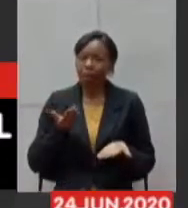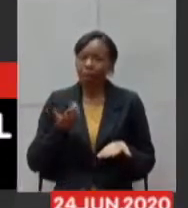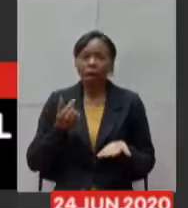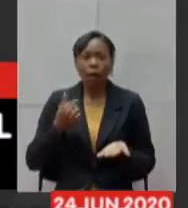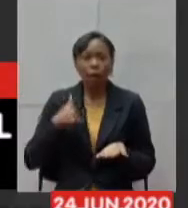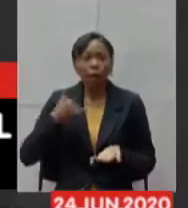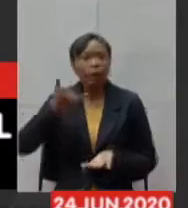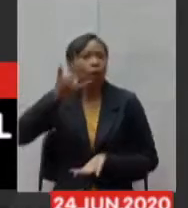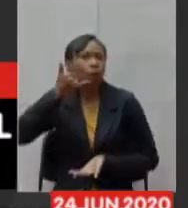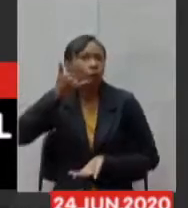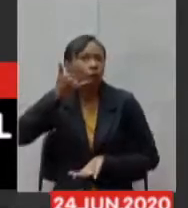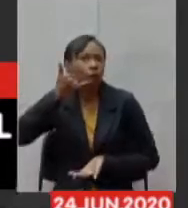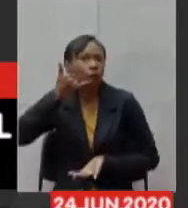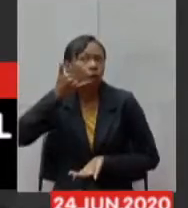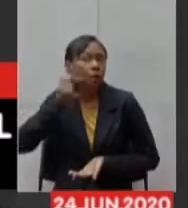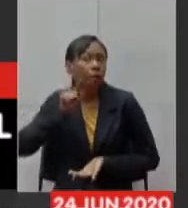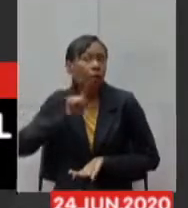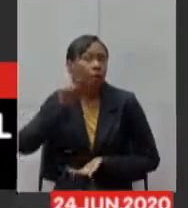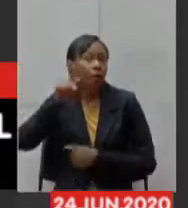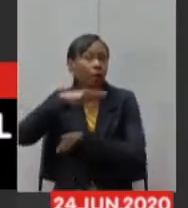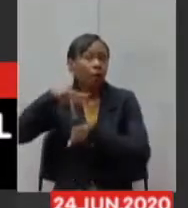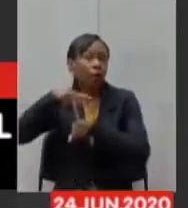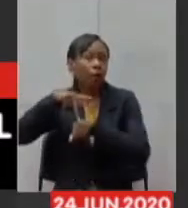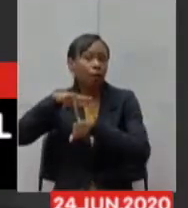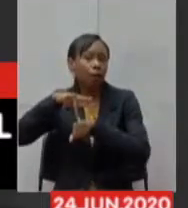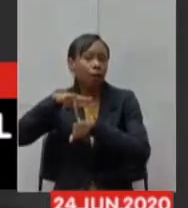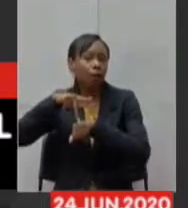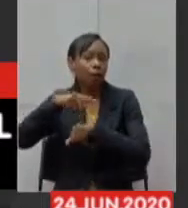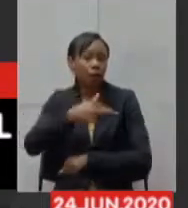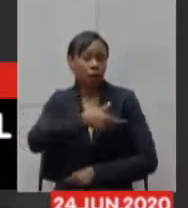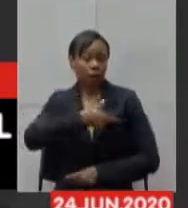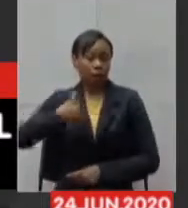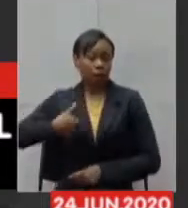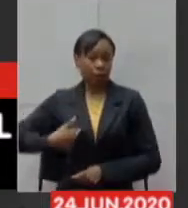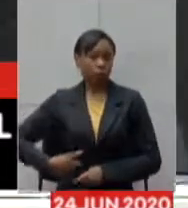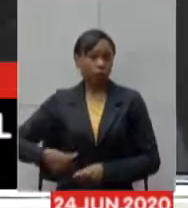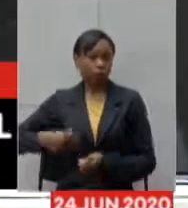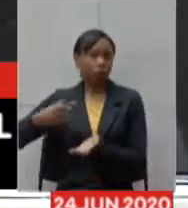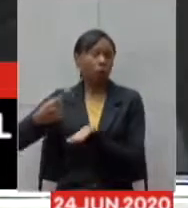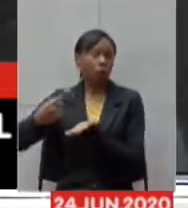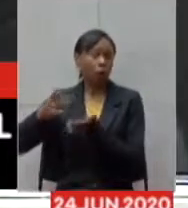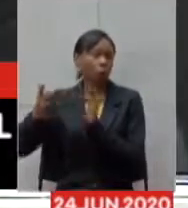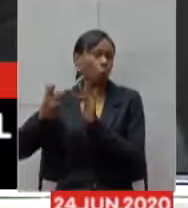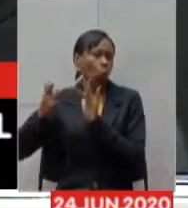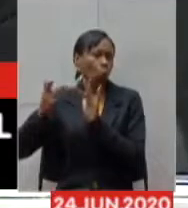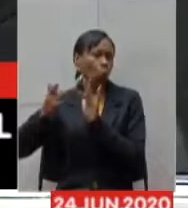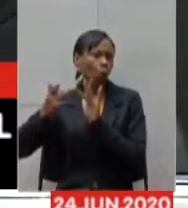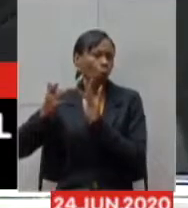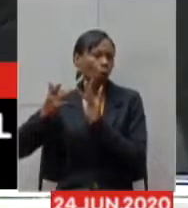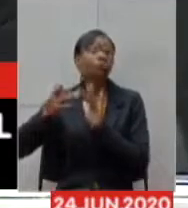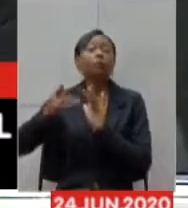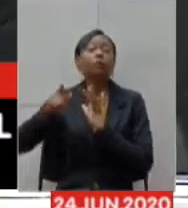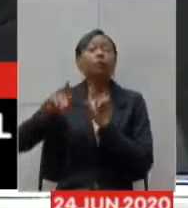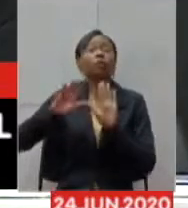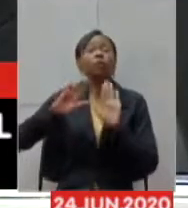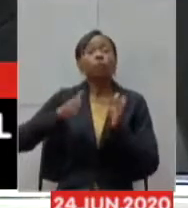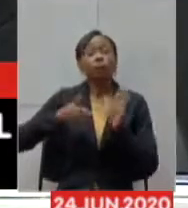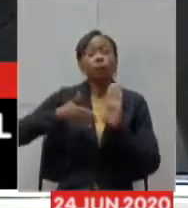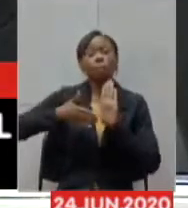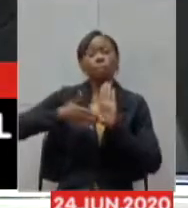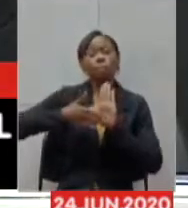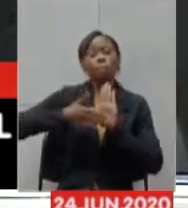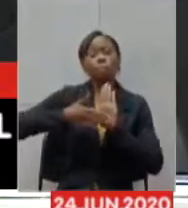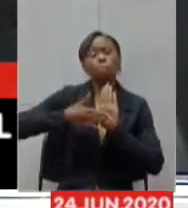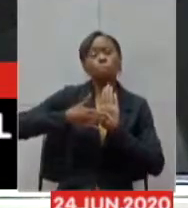ligar para a China nós tivemos vários contatos na China nós chegamos a receber propostas de preço de